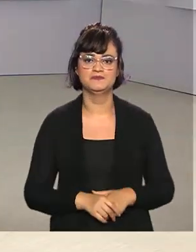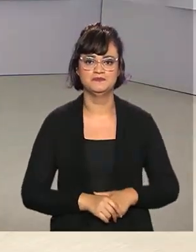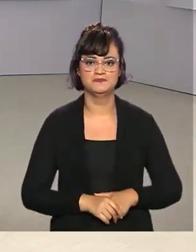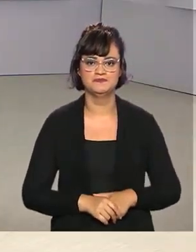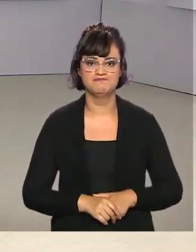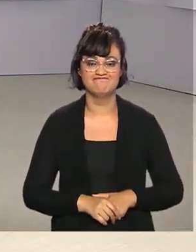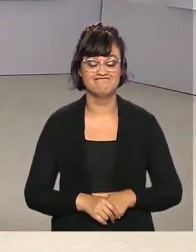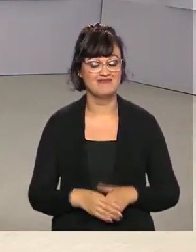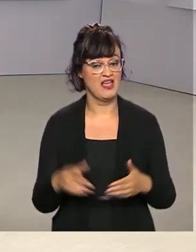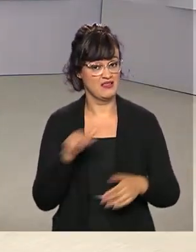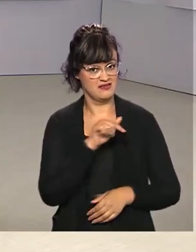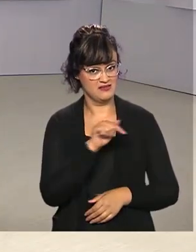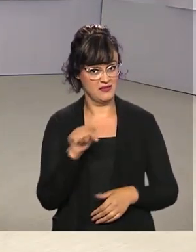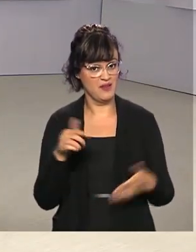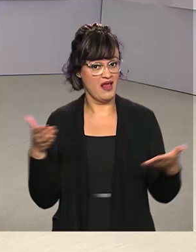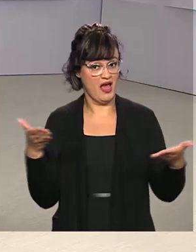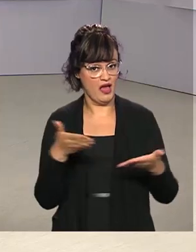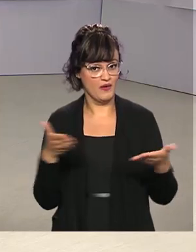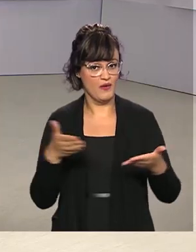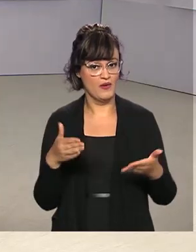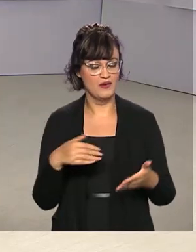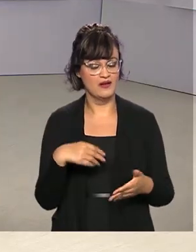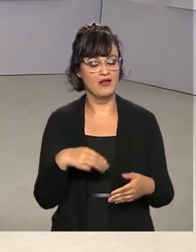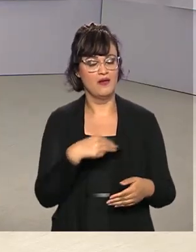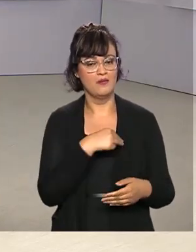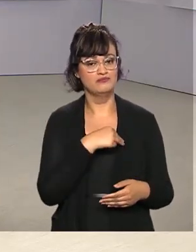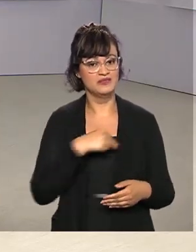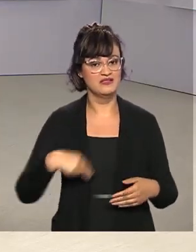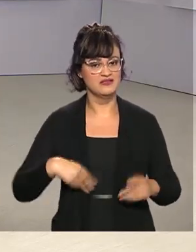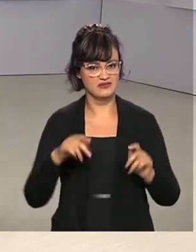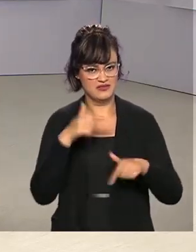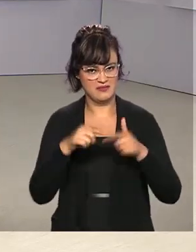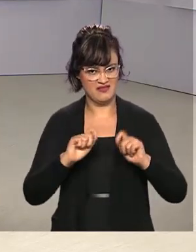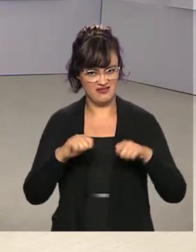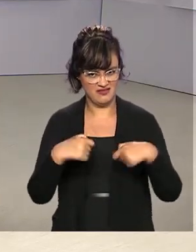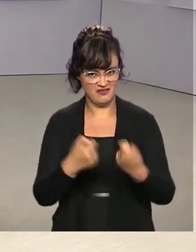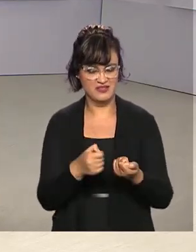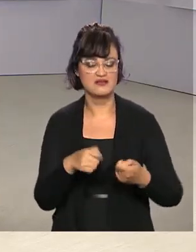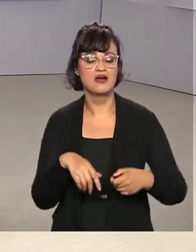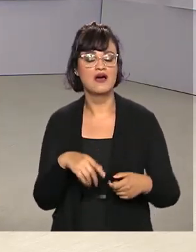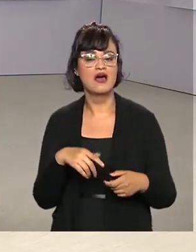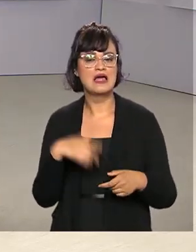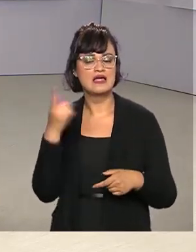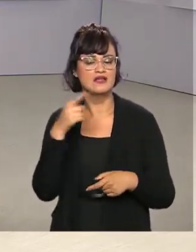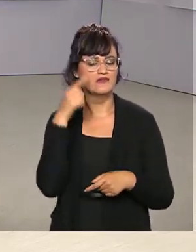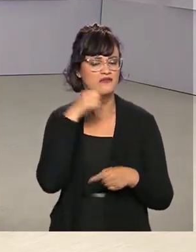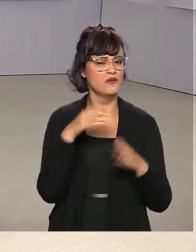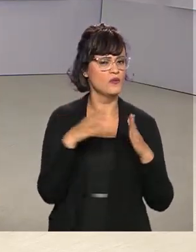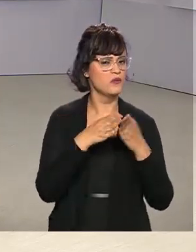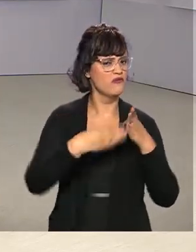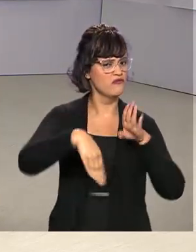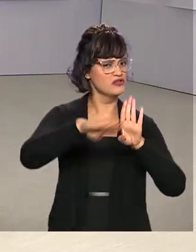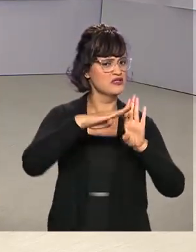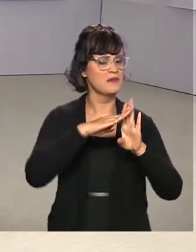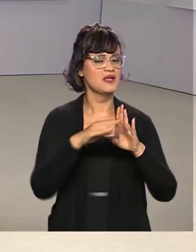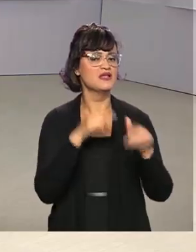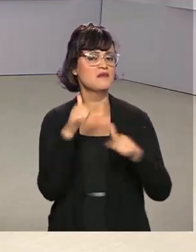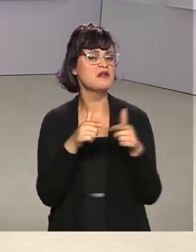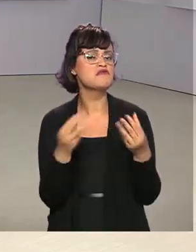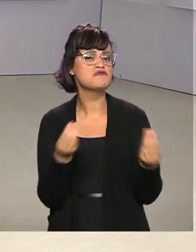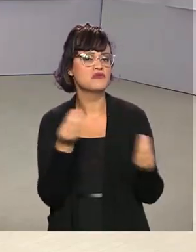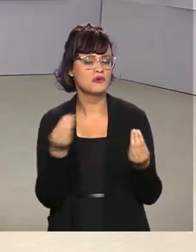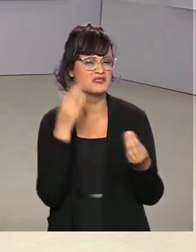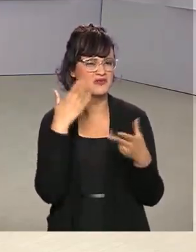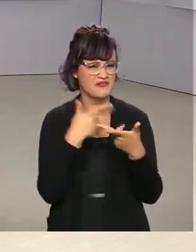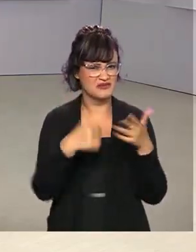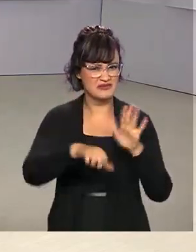E nesta semana, o ministro da Defesa, Fernando Azevedo, também acompanha de perto o trabalho das Forças Armadas no combate aos